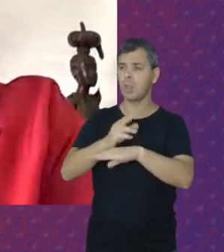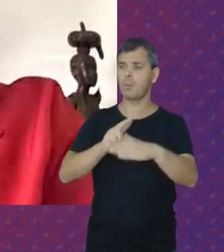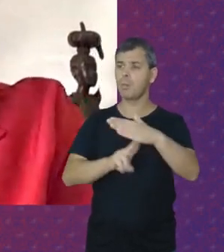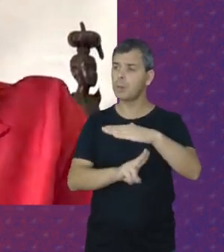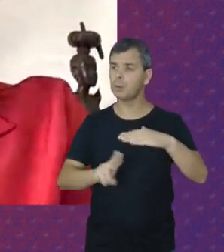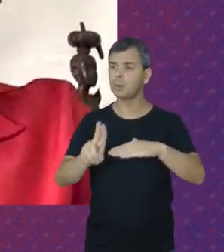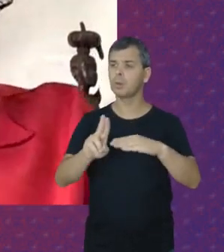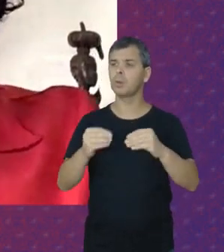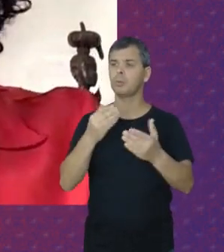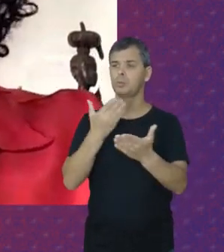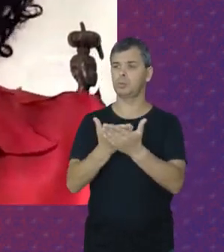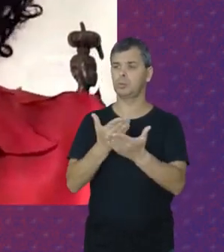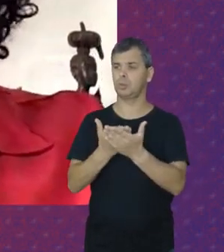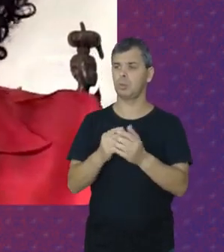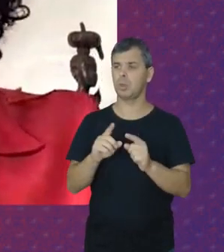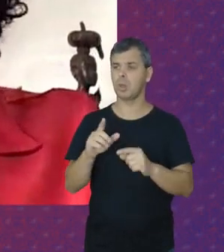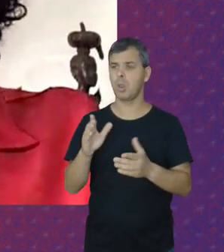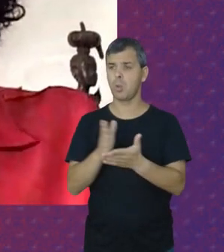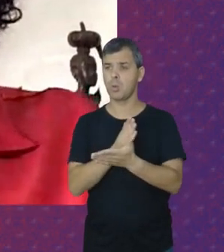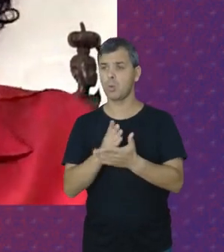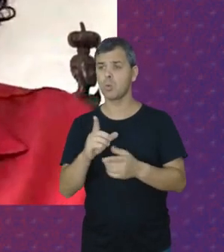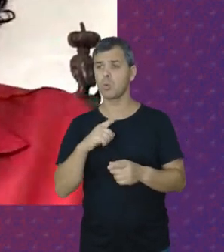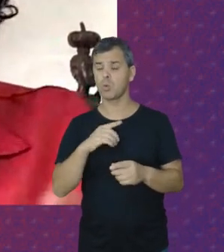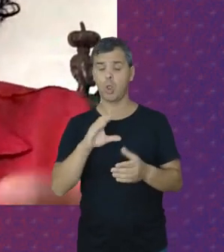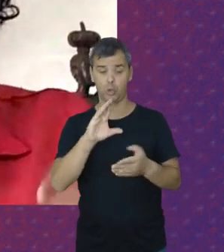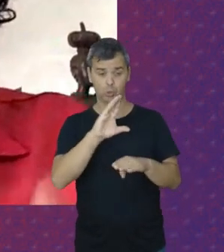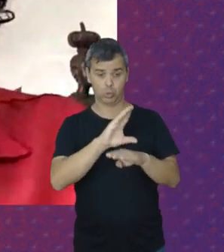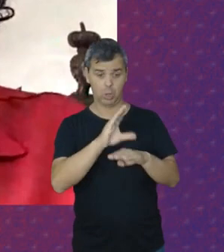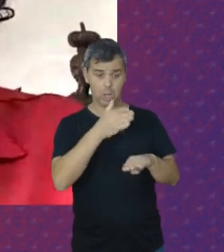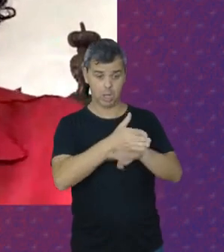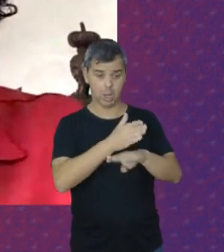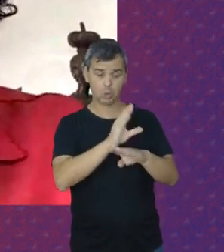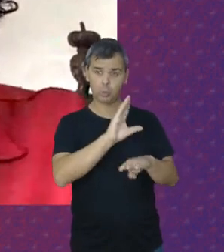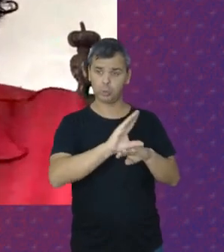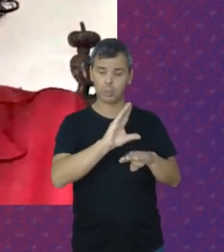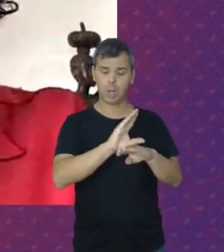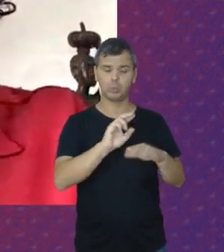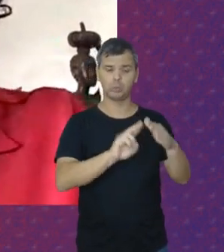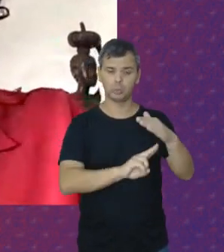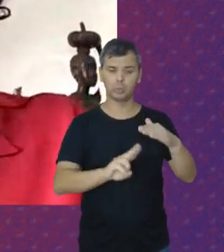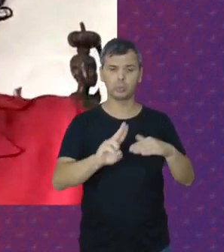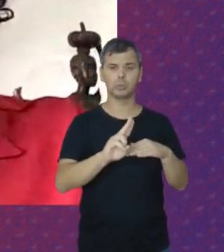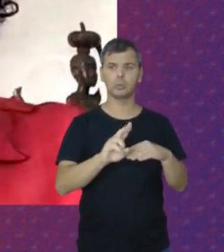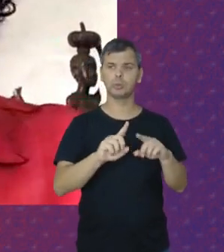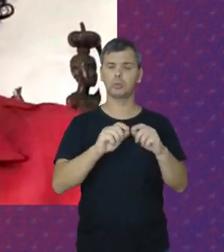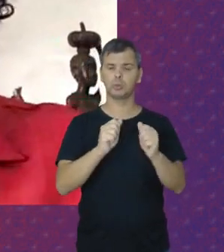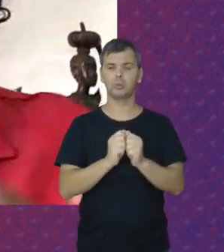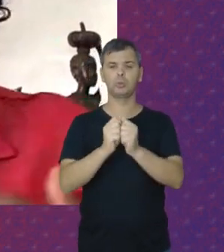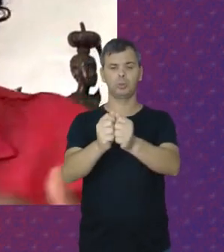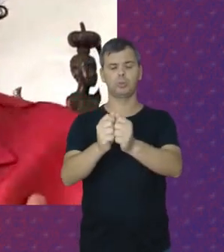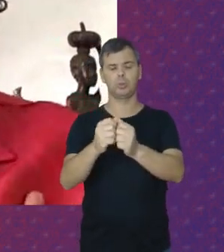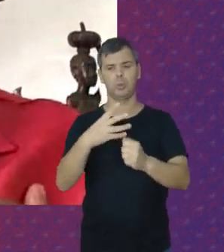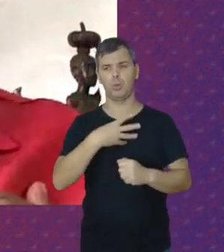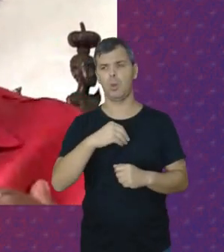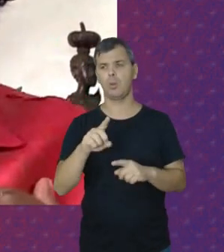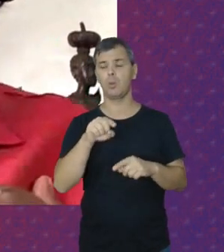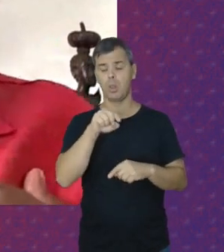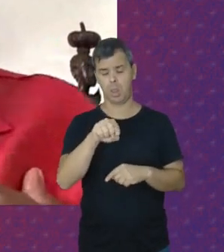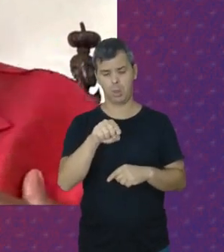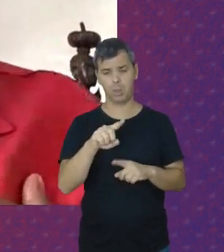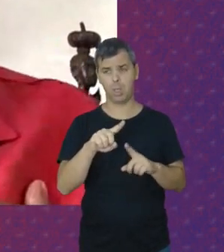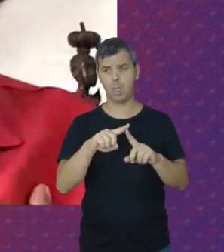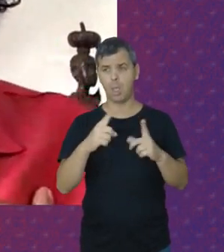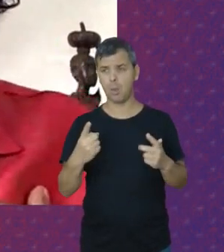tiveram Um novo estudo E algumas delas Também cursaram A universidade Junto com seus filhos Então isso